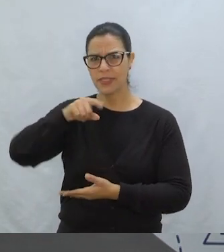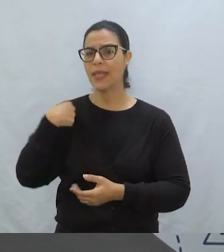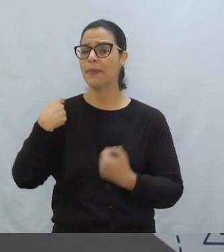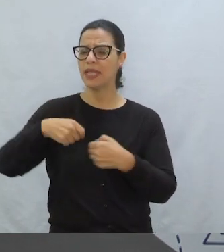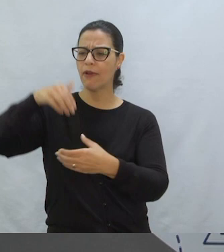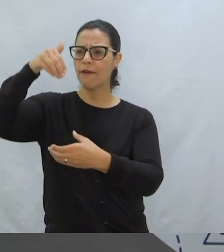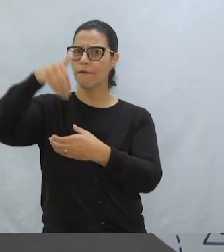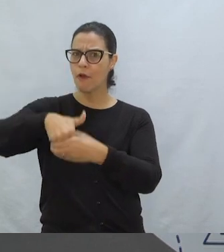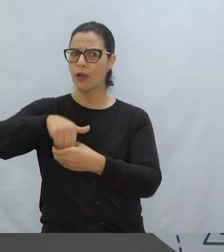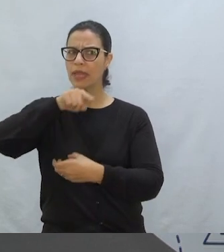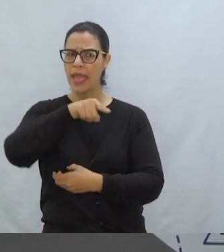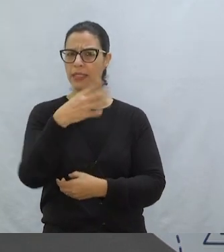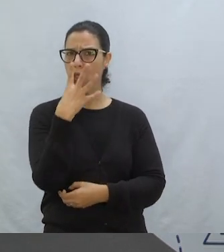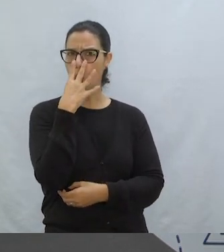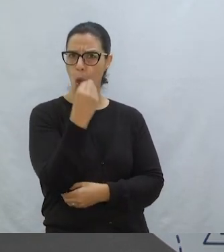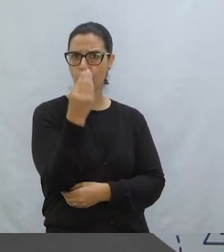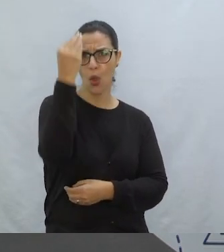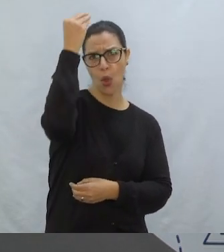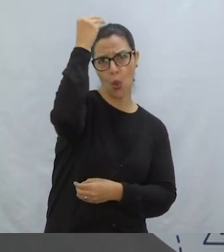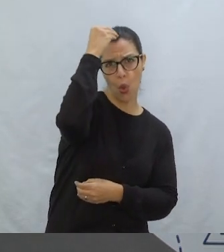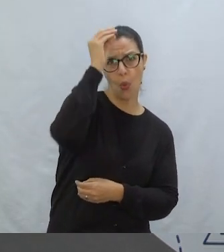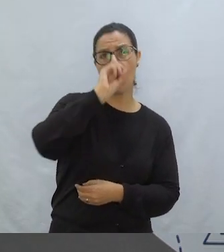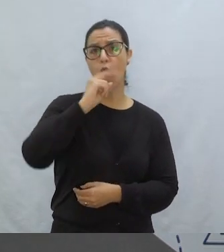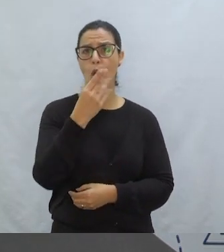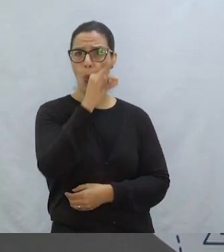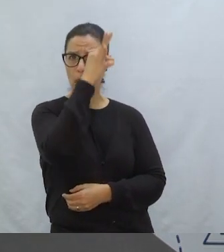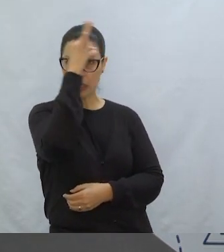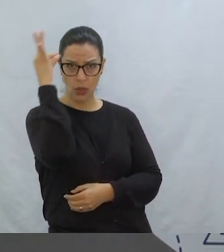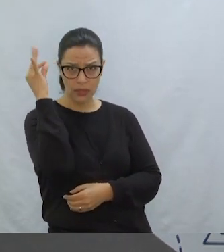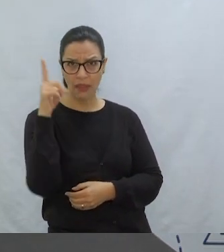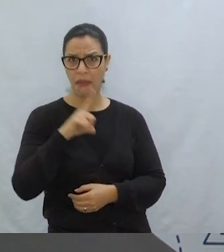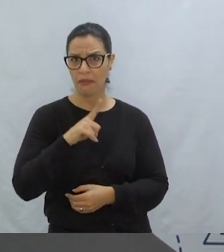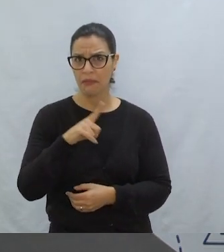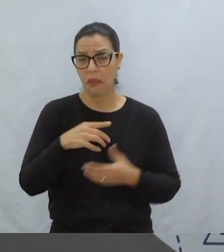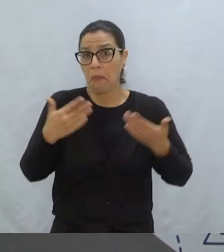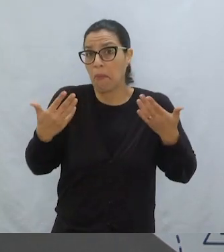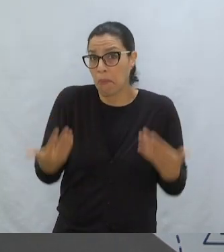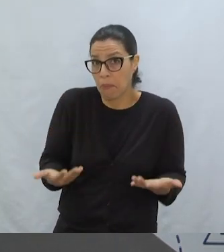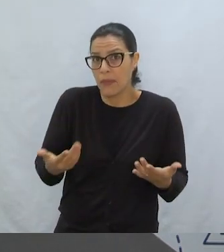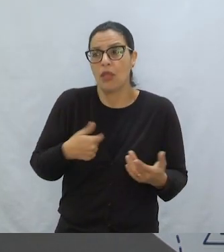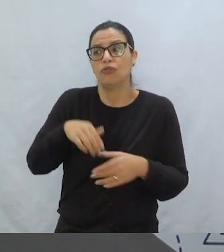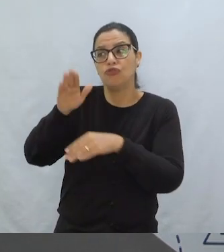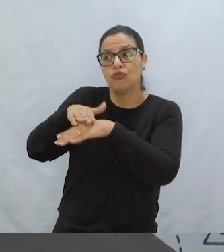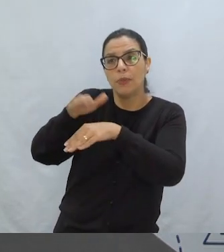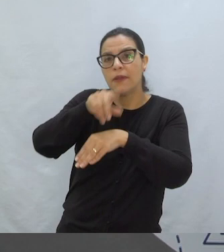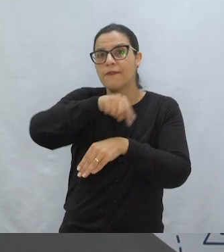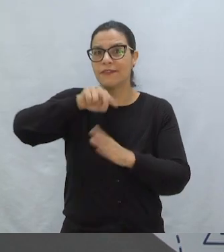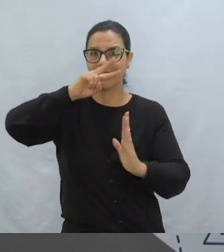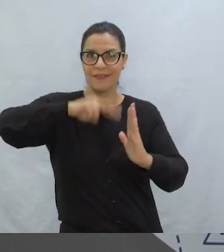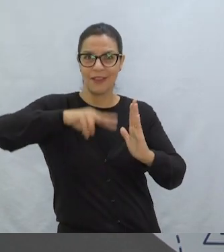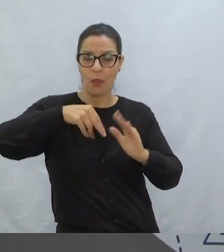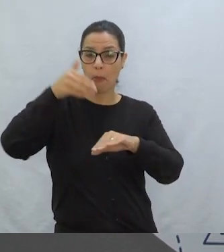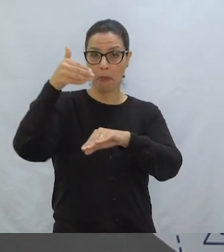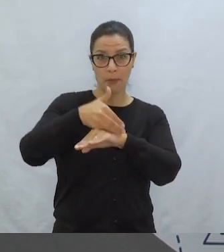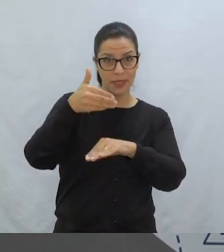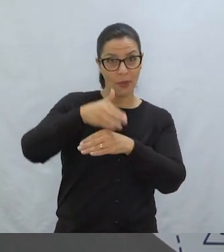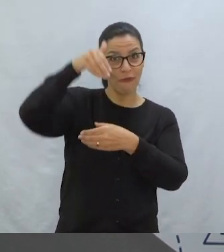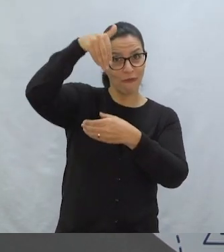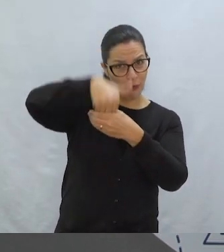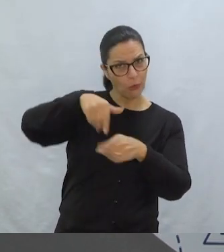era o seu? Eu chamei o leitor para participar, né? Eu e os autores do livro. E muito leitor